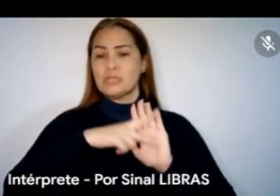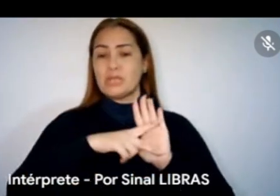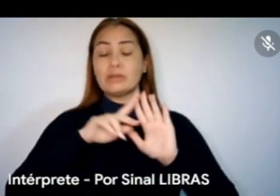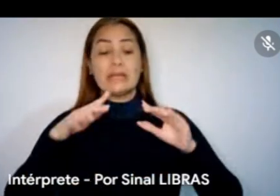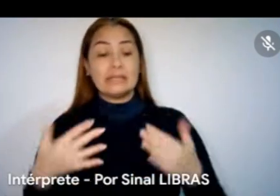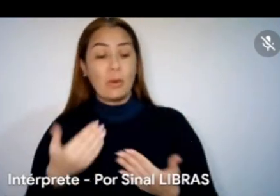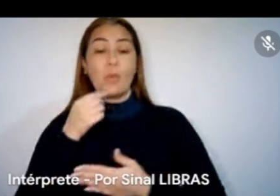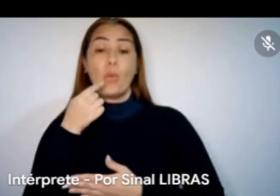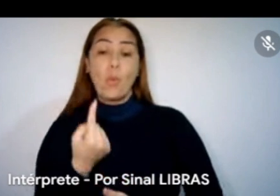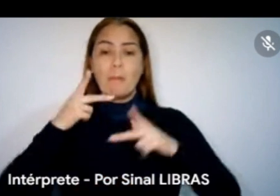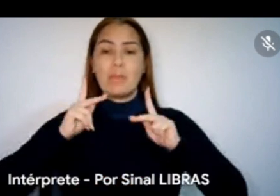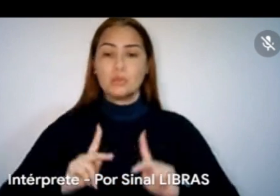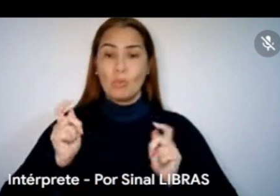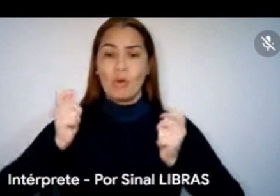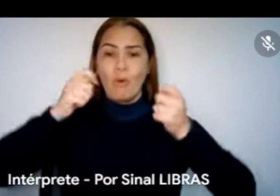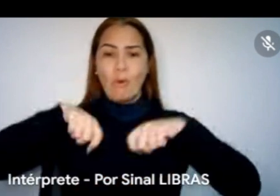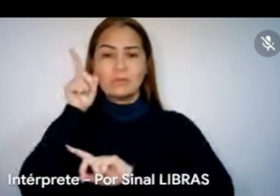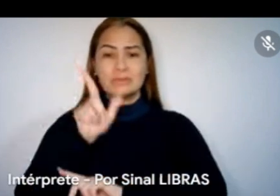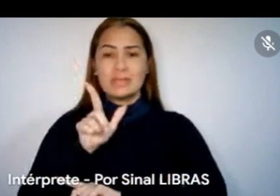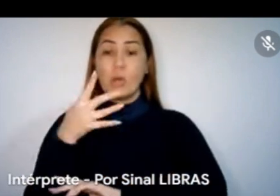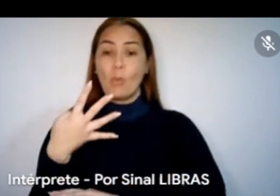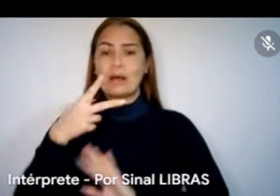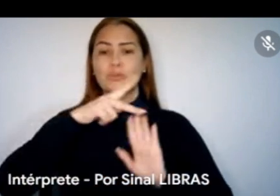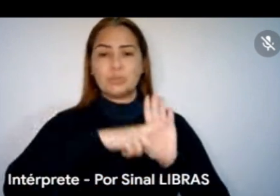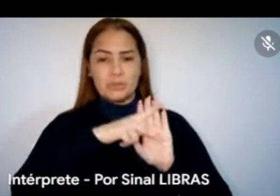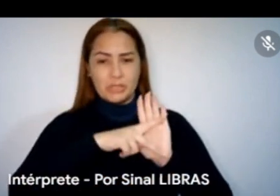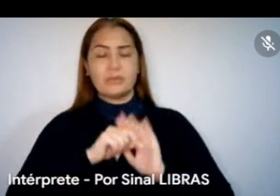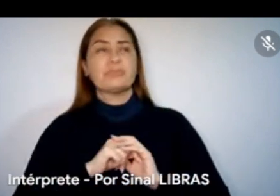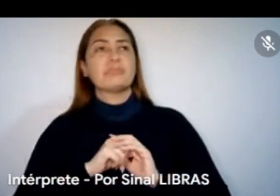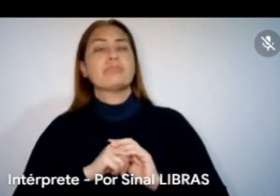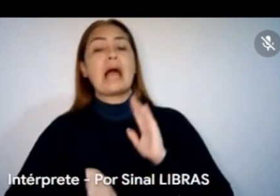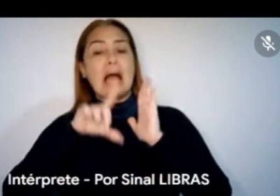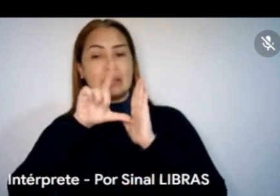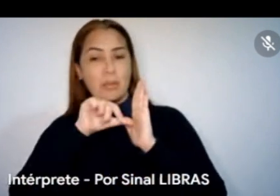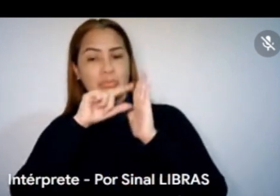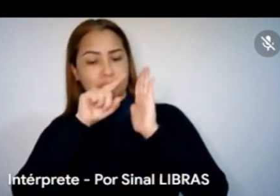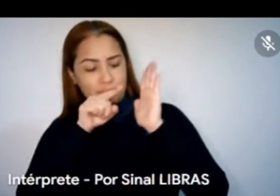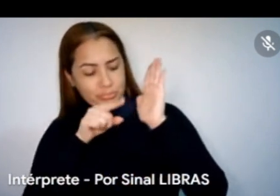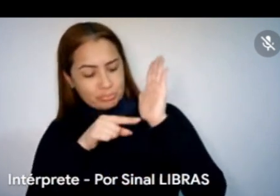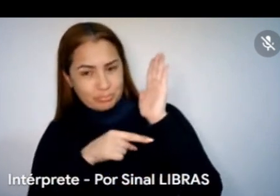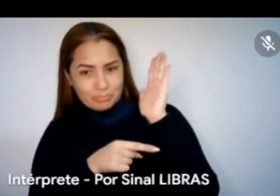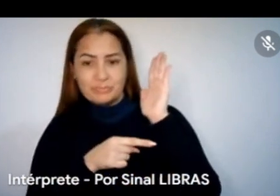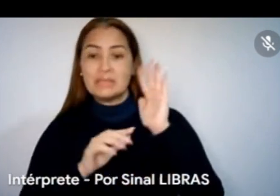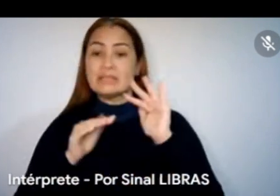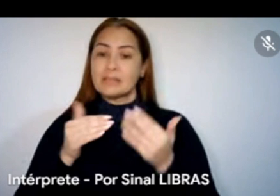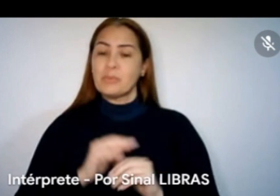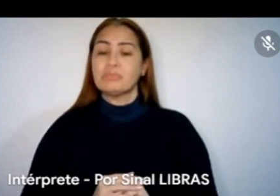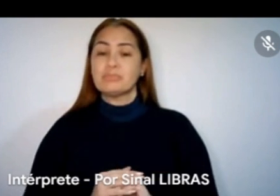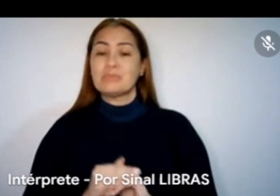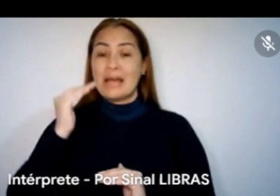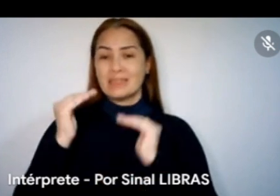projetos, né? Aí vamos mais para baixo. Aí coloca aqui que o nível dos projetos, né? Dos segmentos